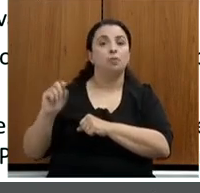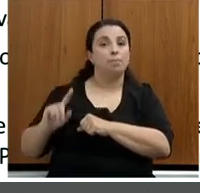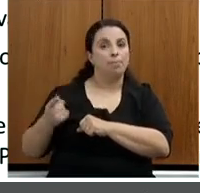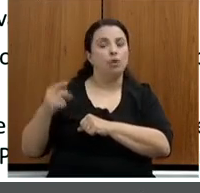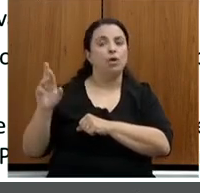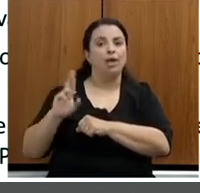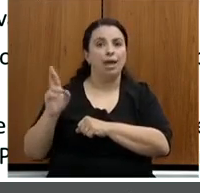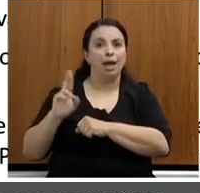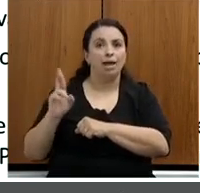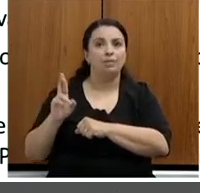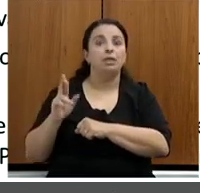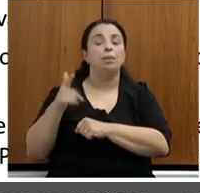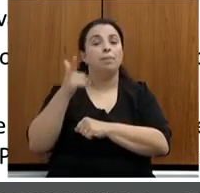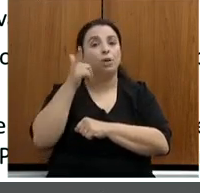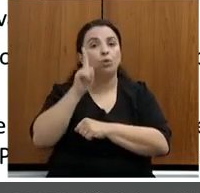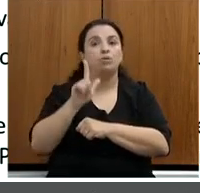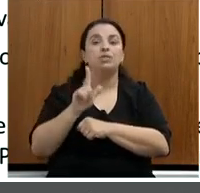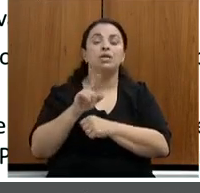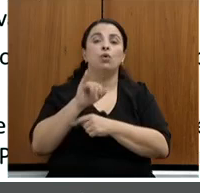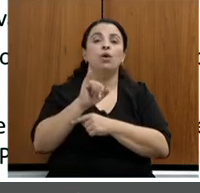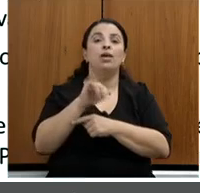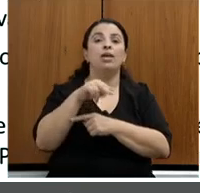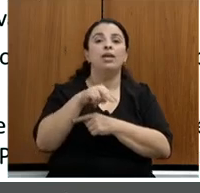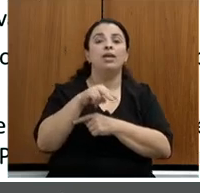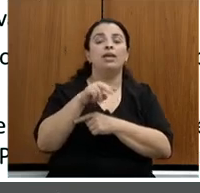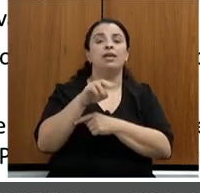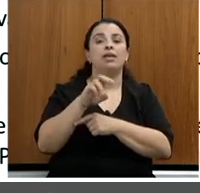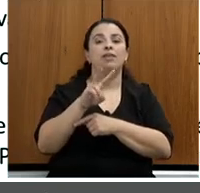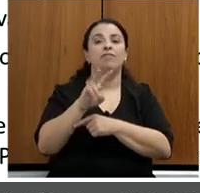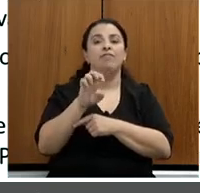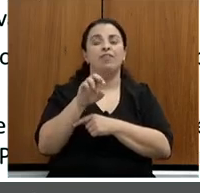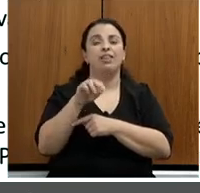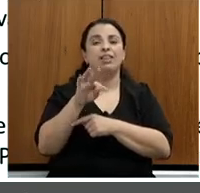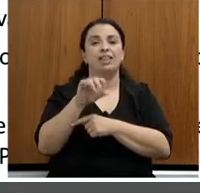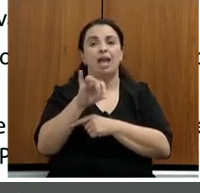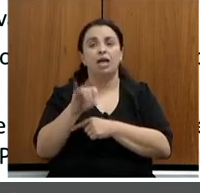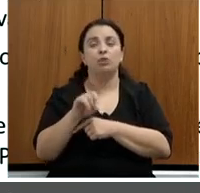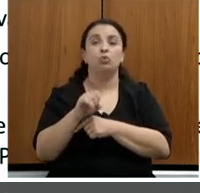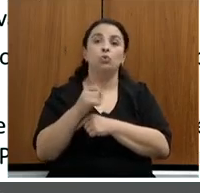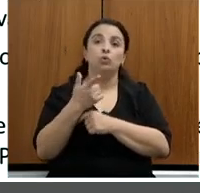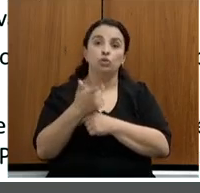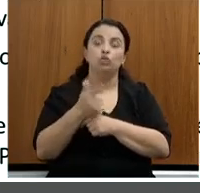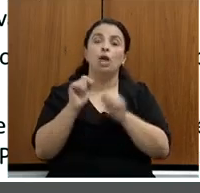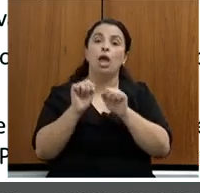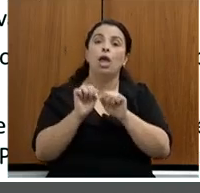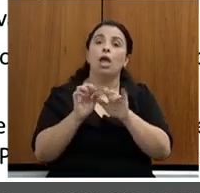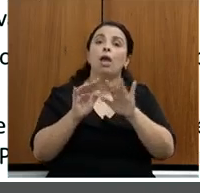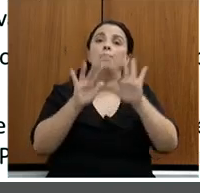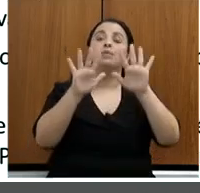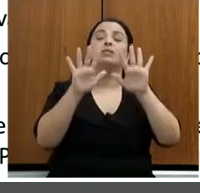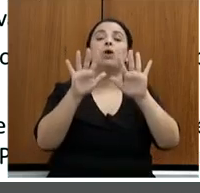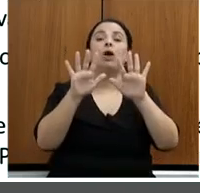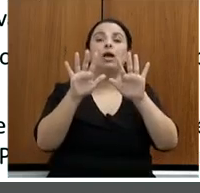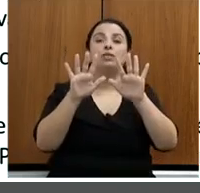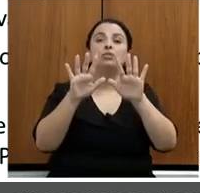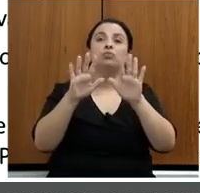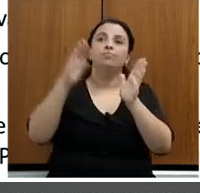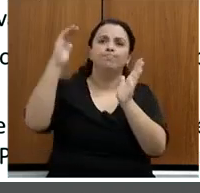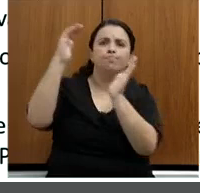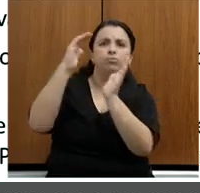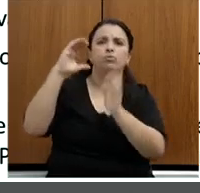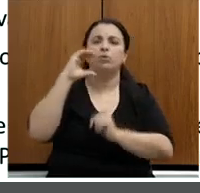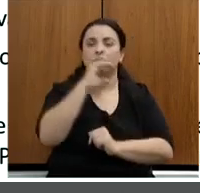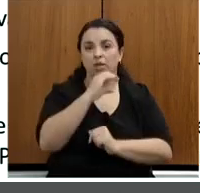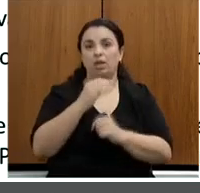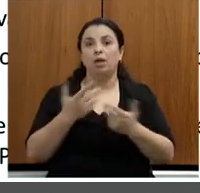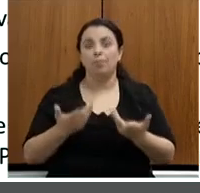Climáticas e o inventário de emissões de gás de efeito estufa. Isso através de uma parceria com o governo britânico. Aqui nós trazemos as